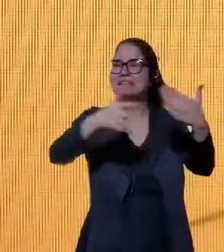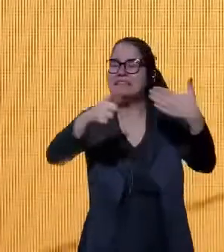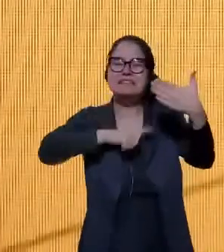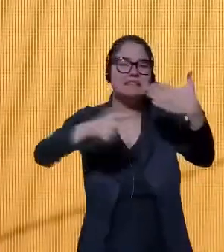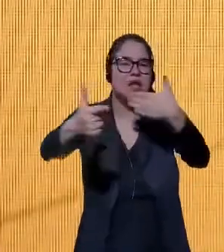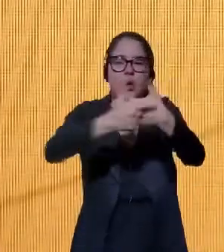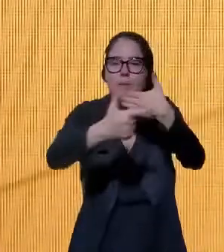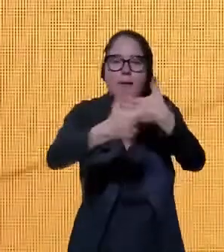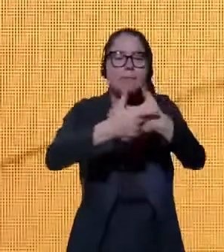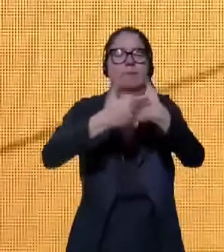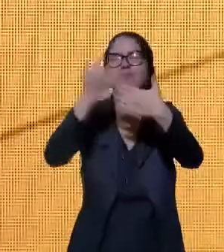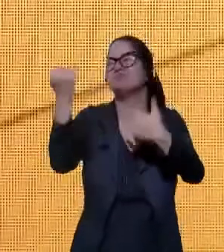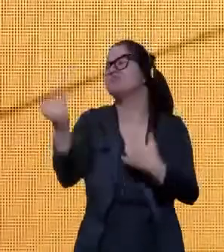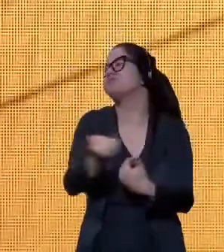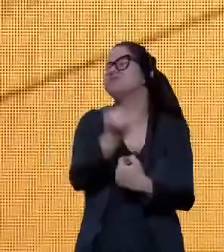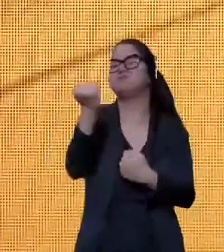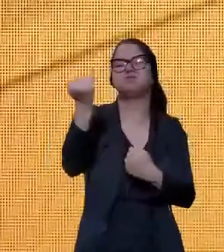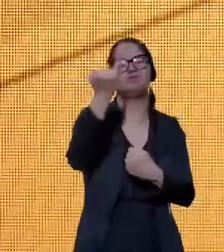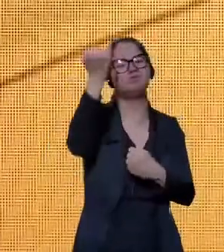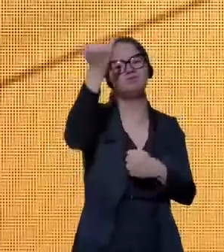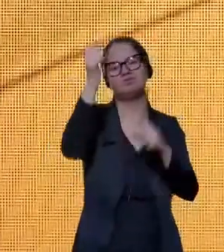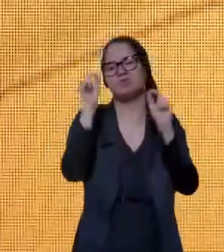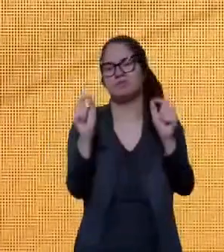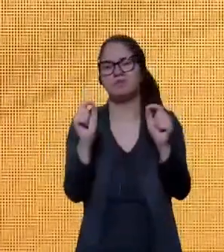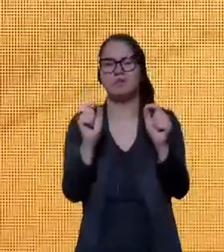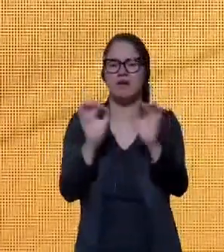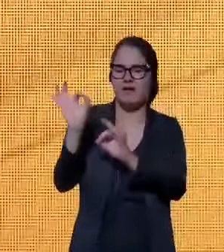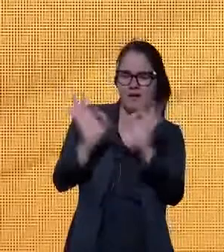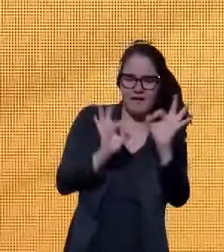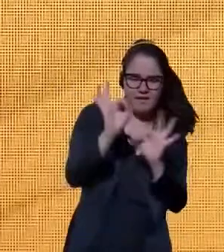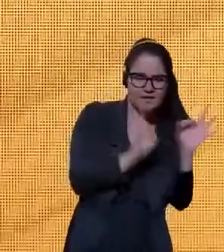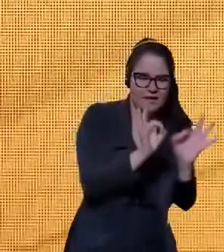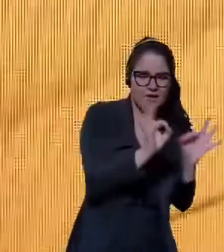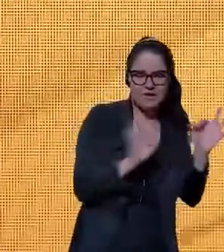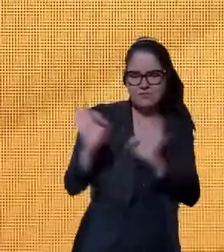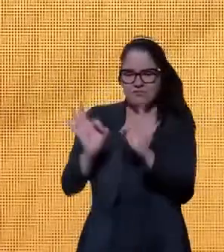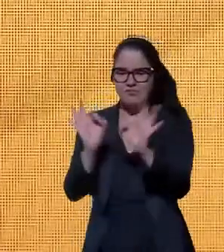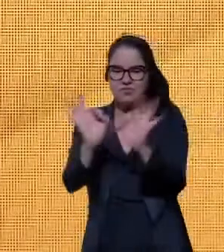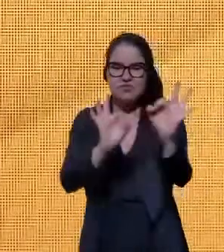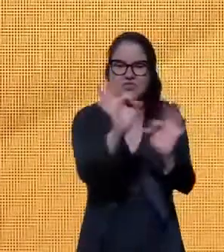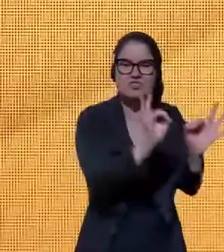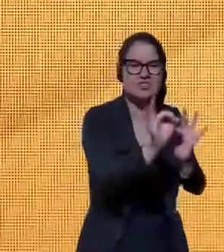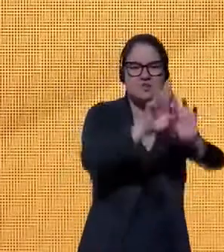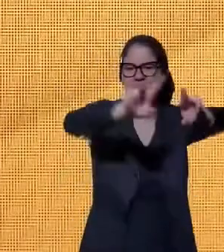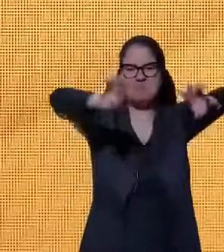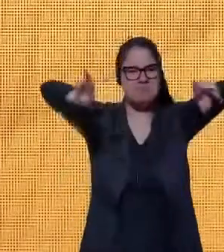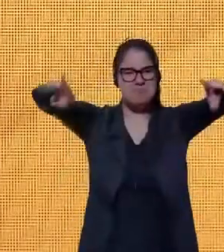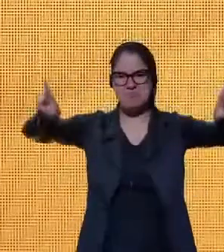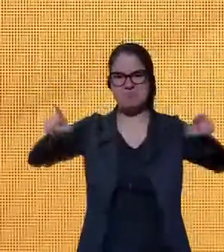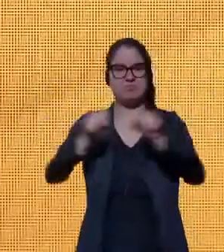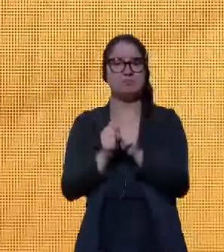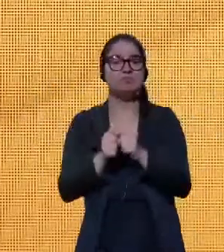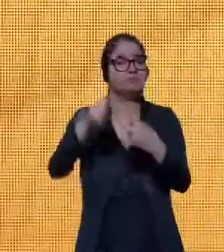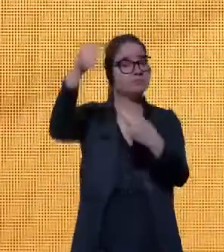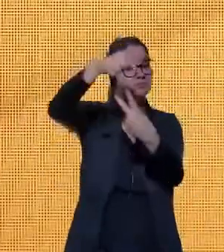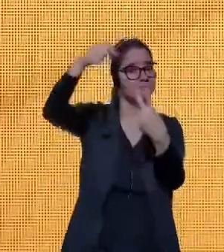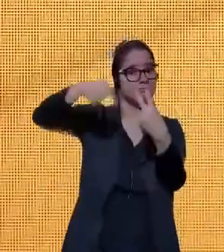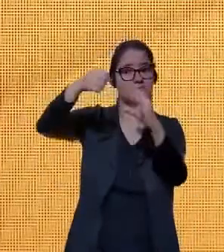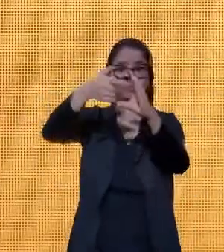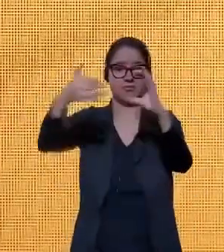fundamental de coordenação de ações em diferentes níveis. Essas duas características,